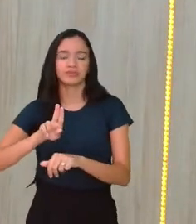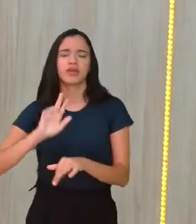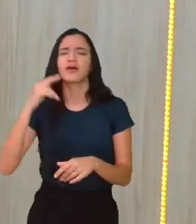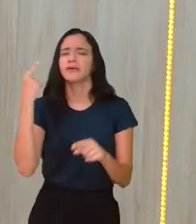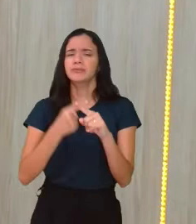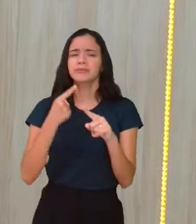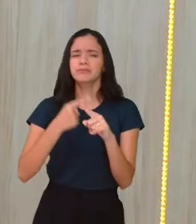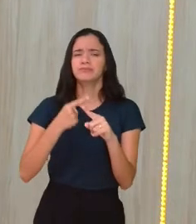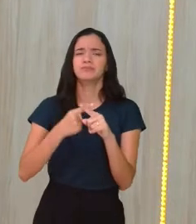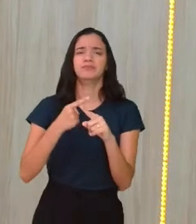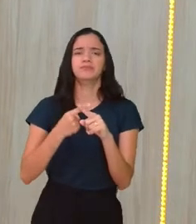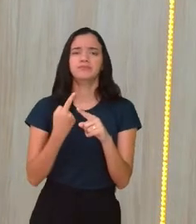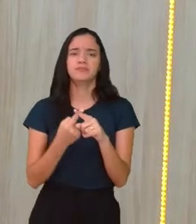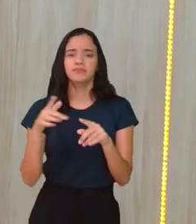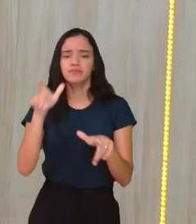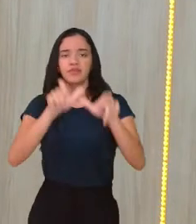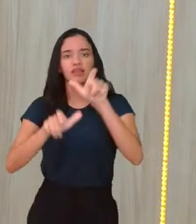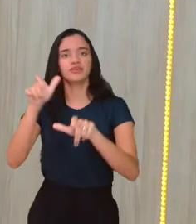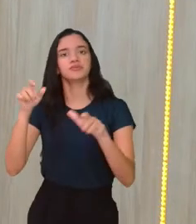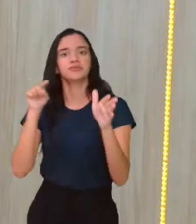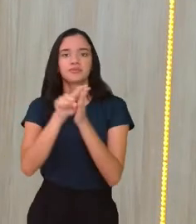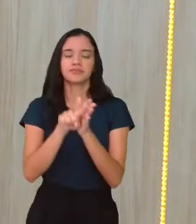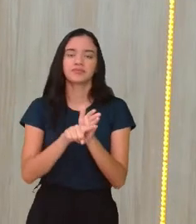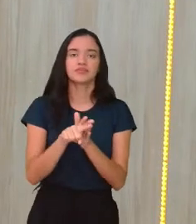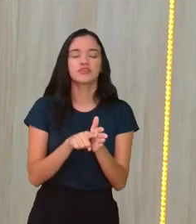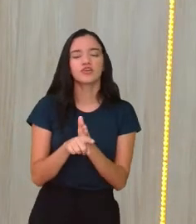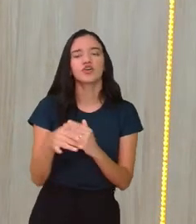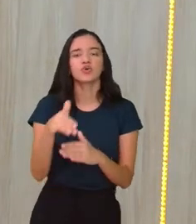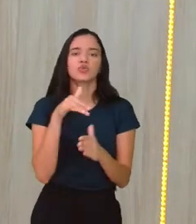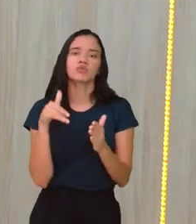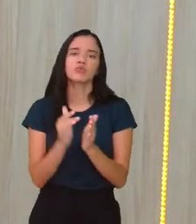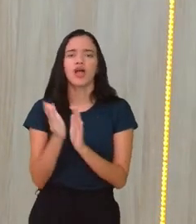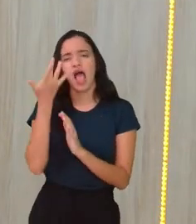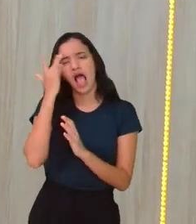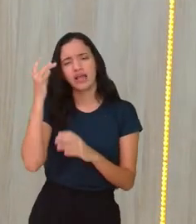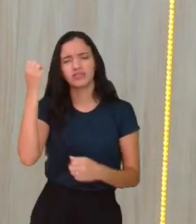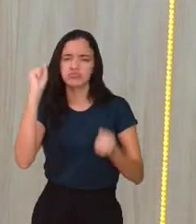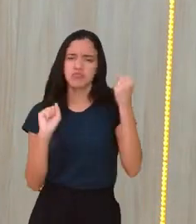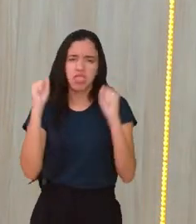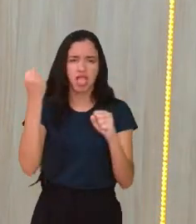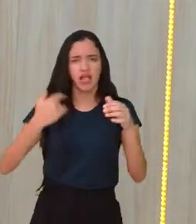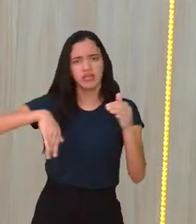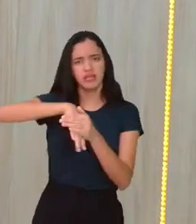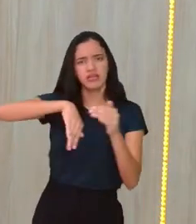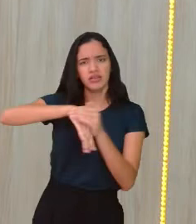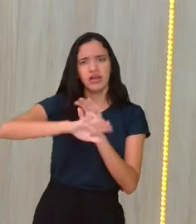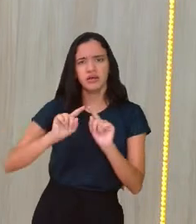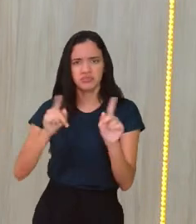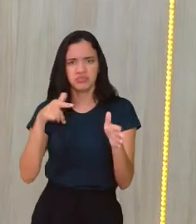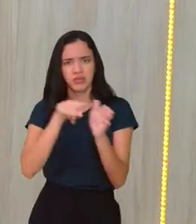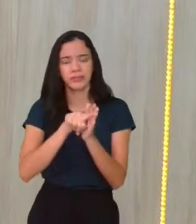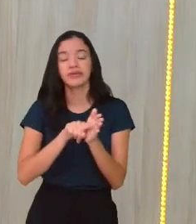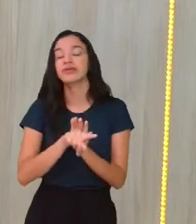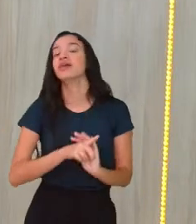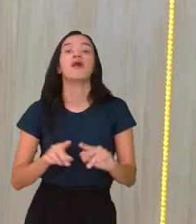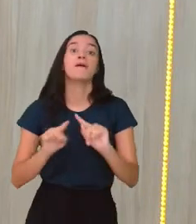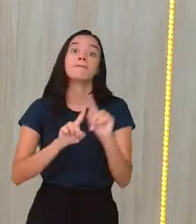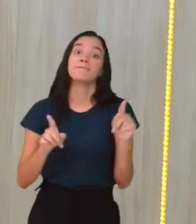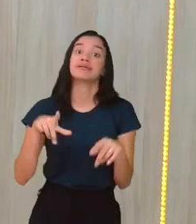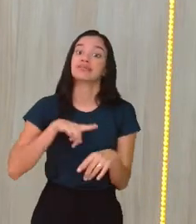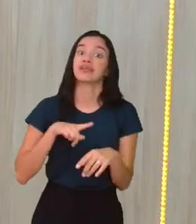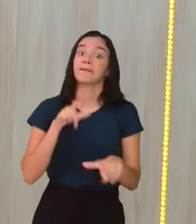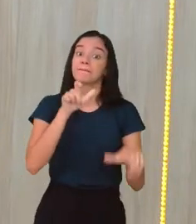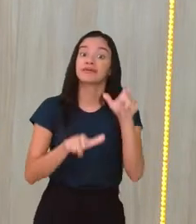Por quê? Os pesquisadores, né? Todo mundo acha que educação física é só jogar bola, que não tem pesquisa. Mas existe muita gente